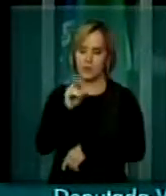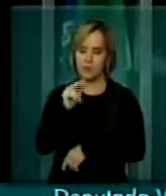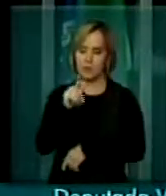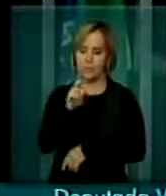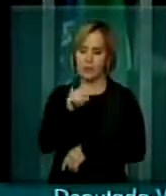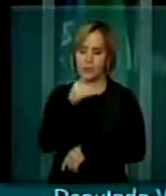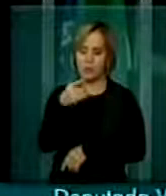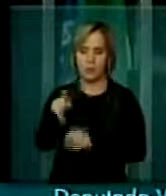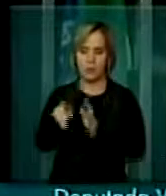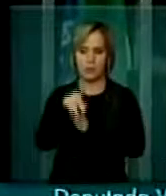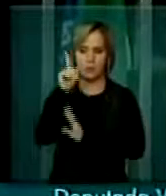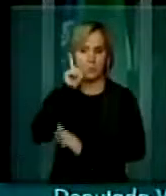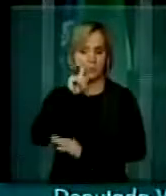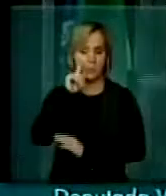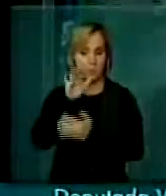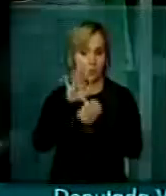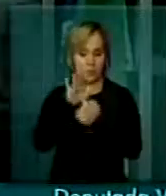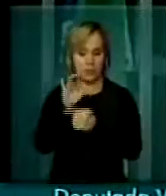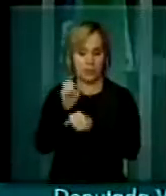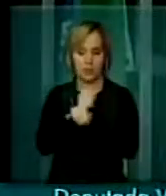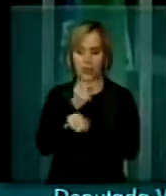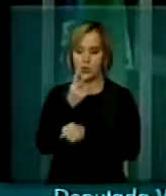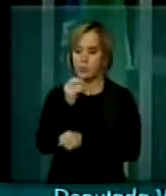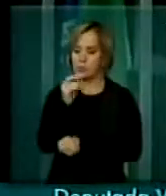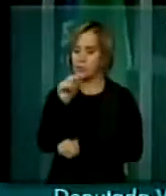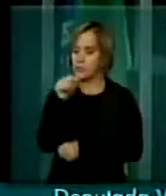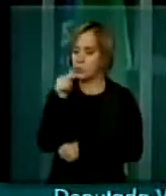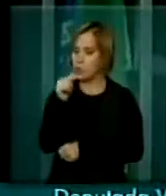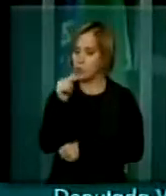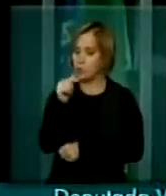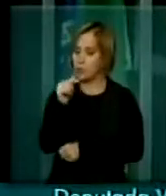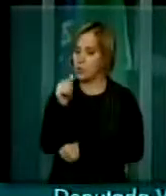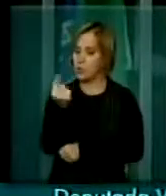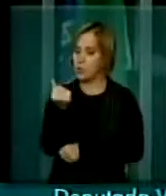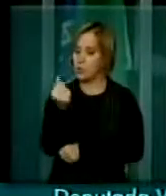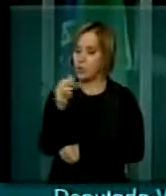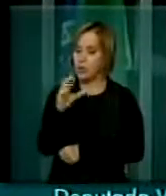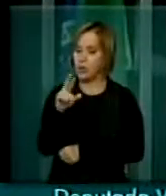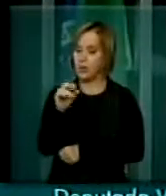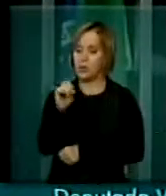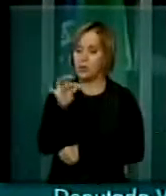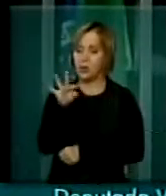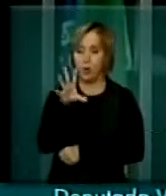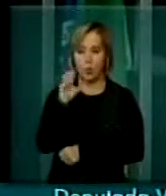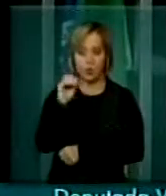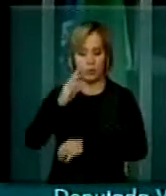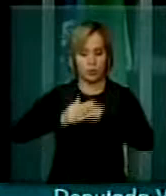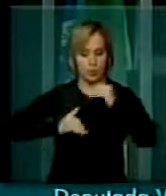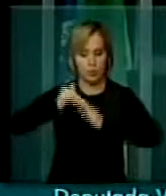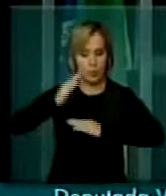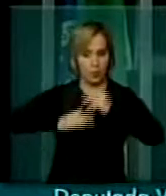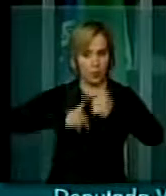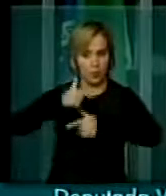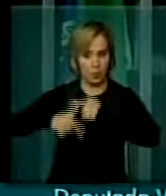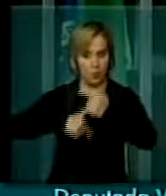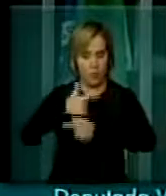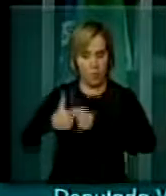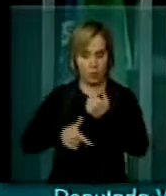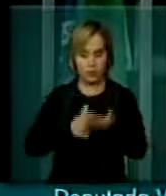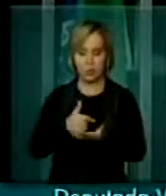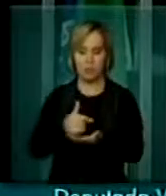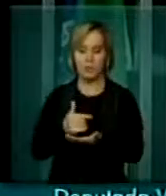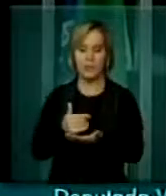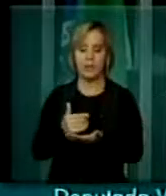Unidos, que mostra que em 2007 o custo da mão de obra, o custo da mão de